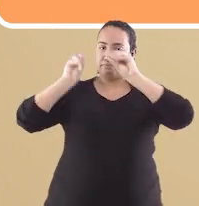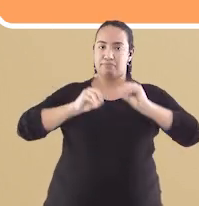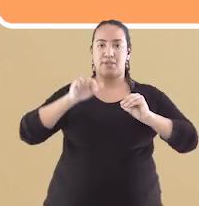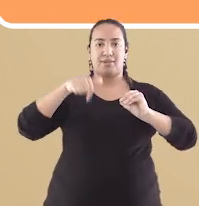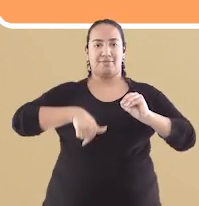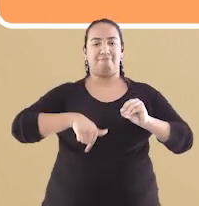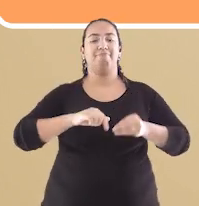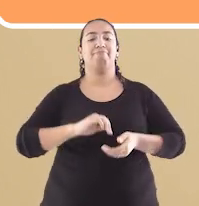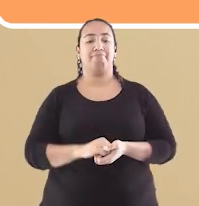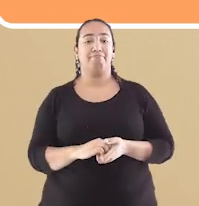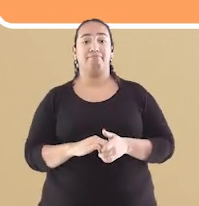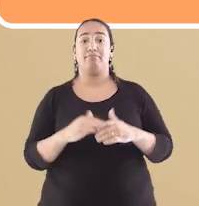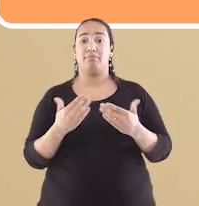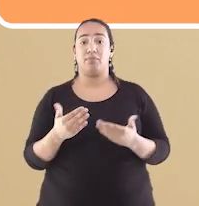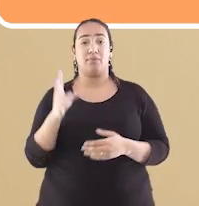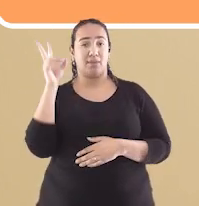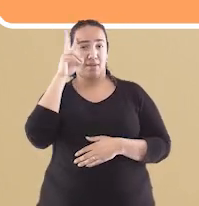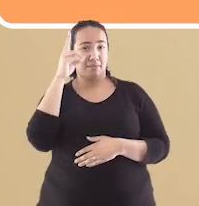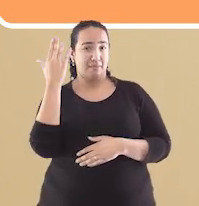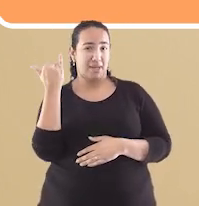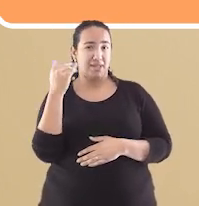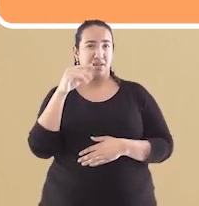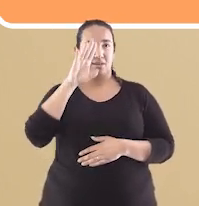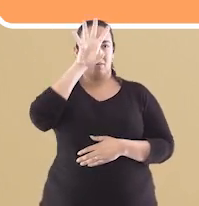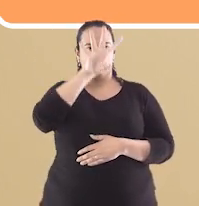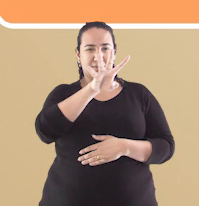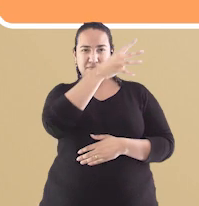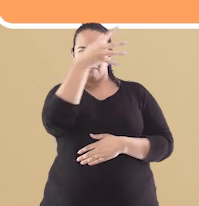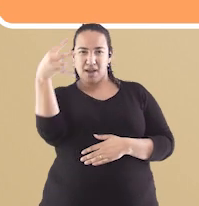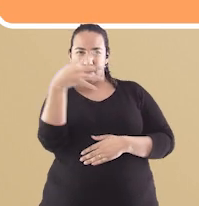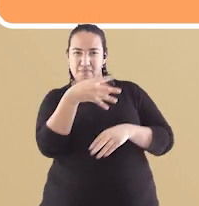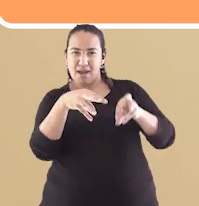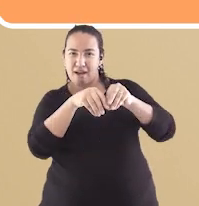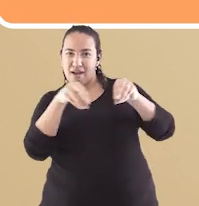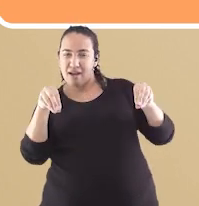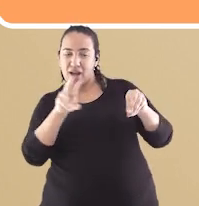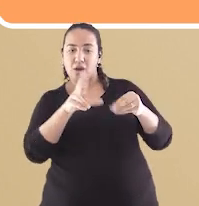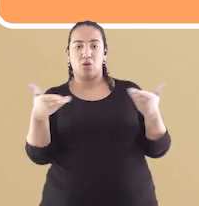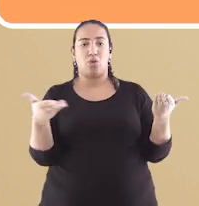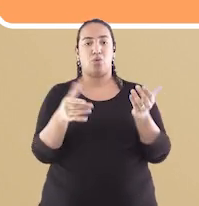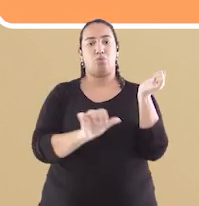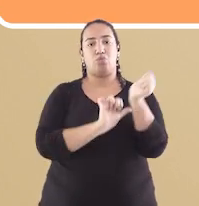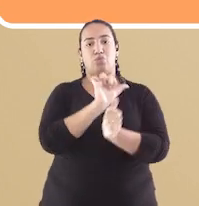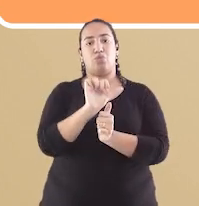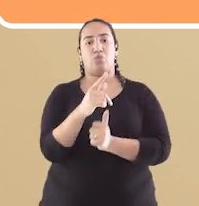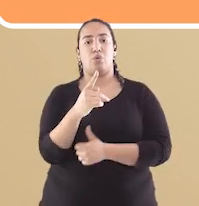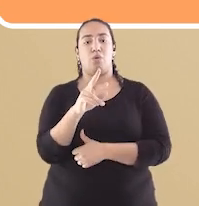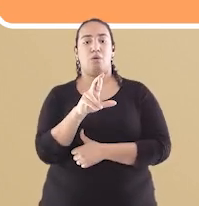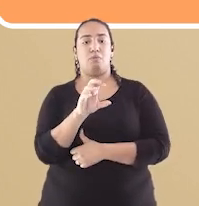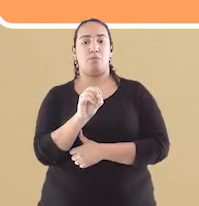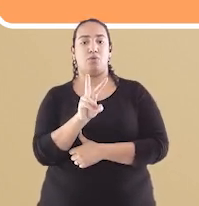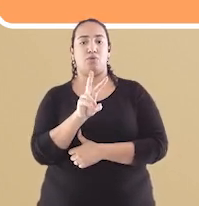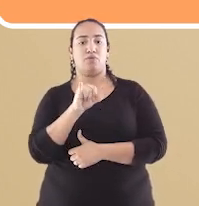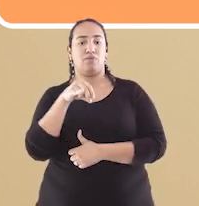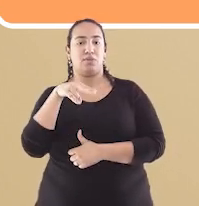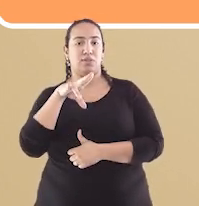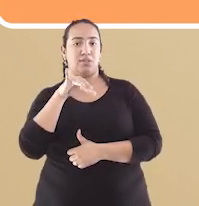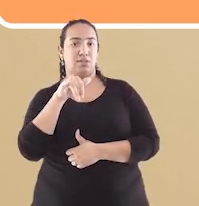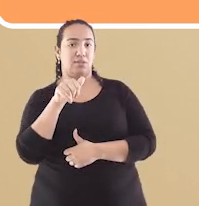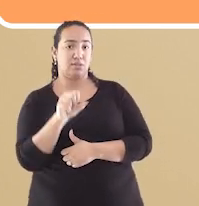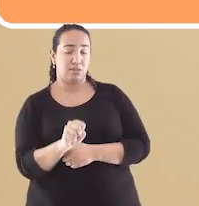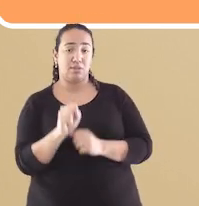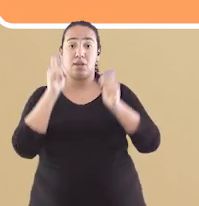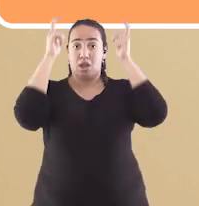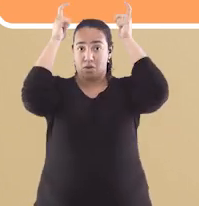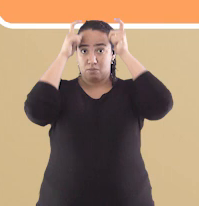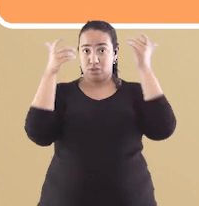famosas capitanias hereditárias passaram a ser chamadas de províncias e o príncipe regente criou no Brasil uma nova monarquia.